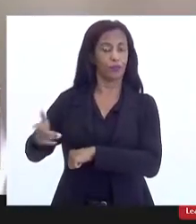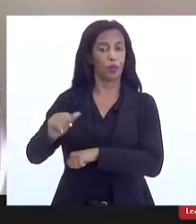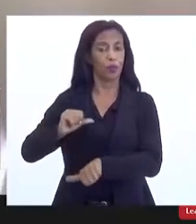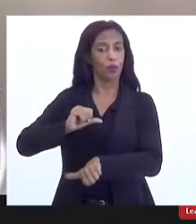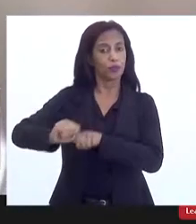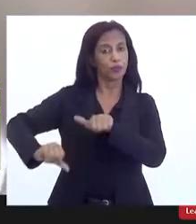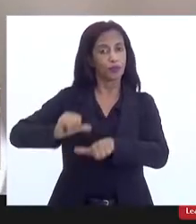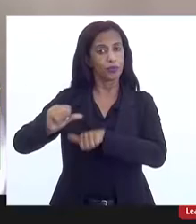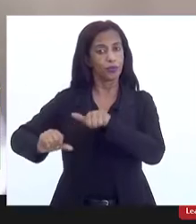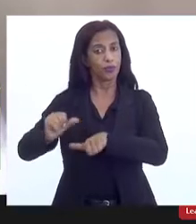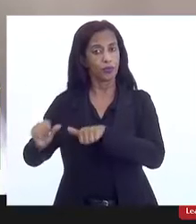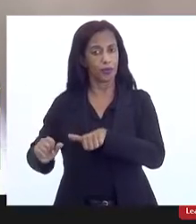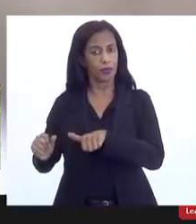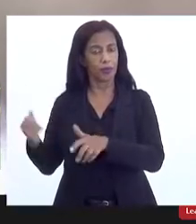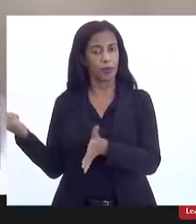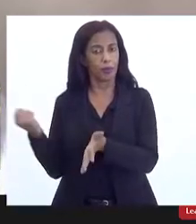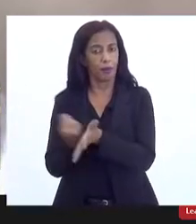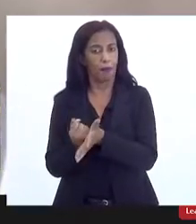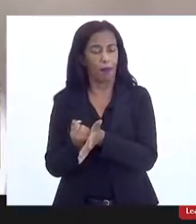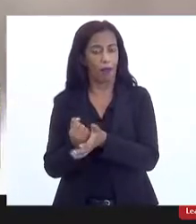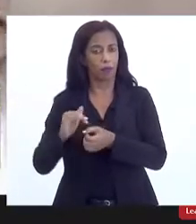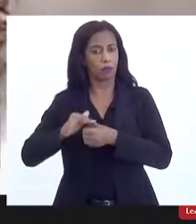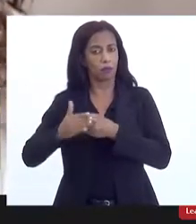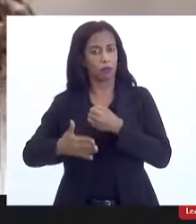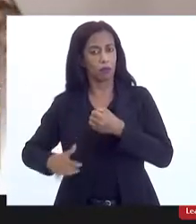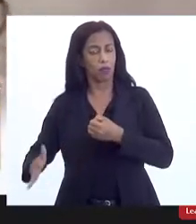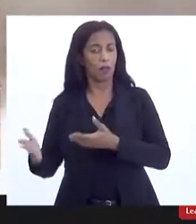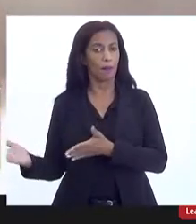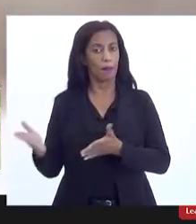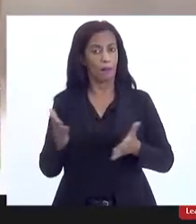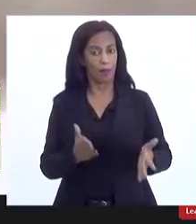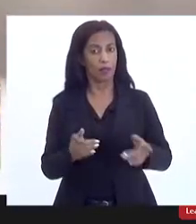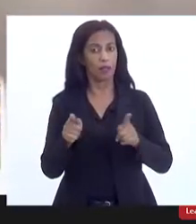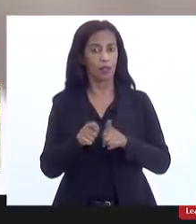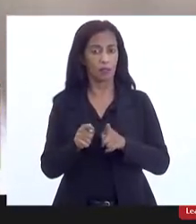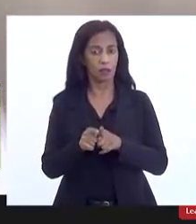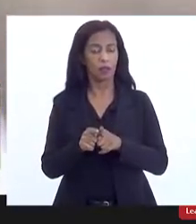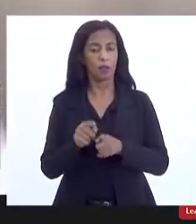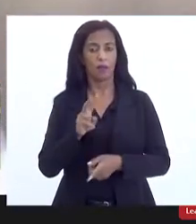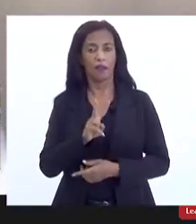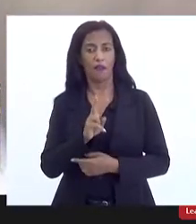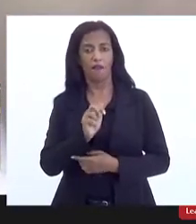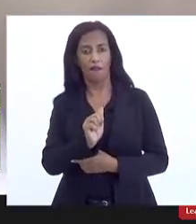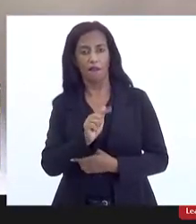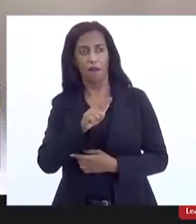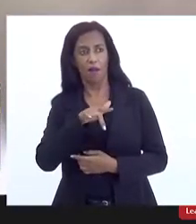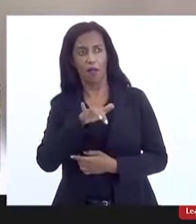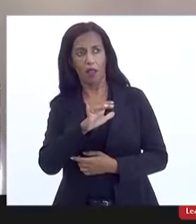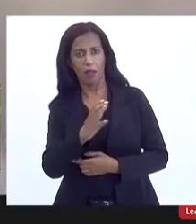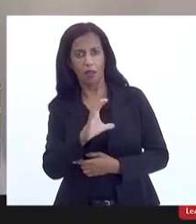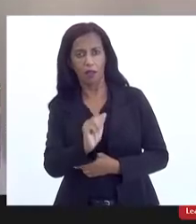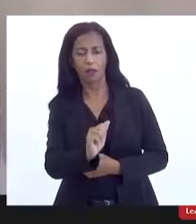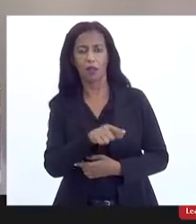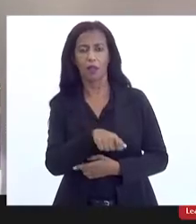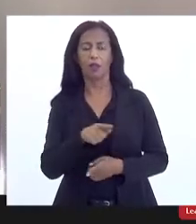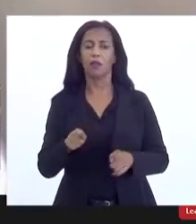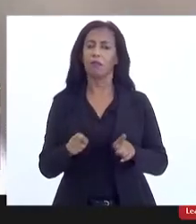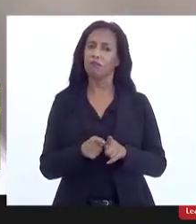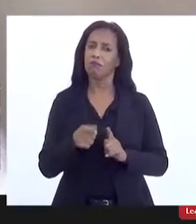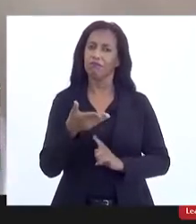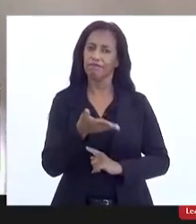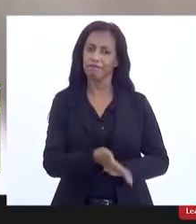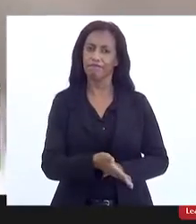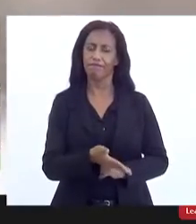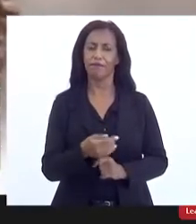mudanças colocadas pelo marco do saneamento, passar também pela questão de Valença, que eu acho que é das questões